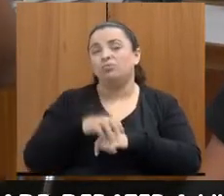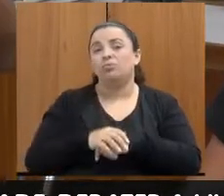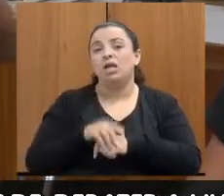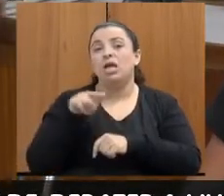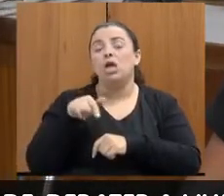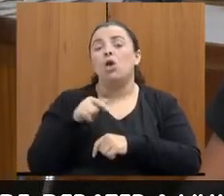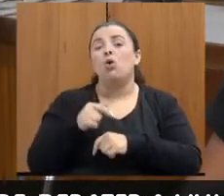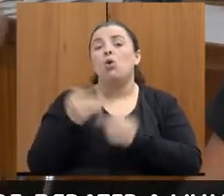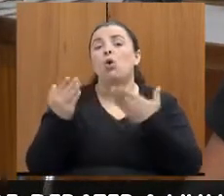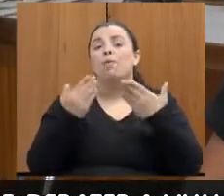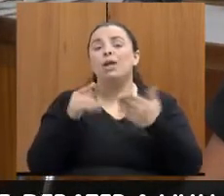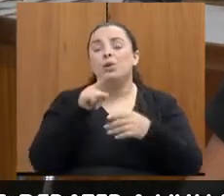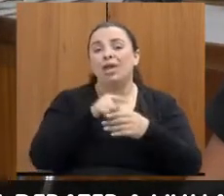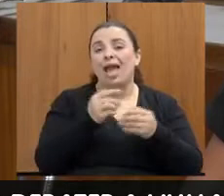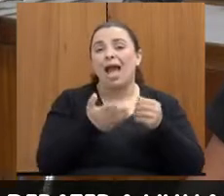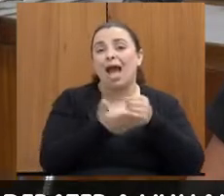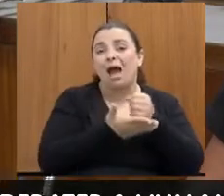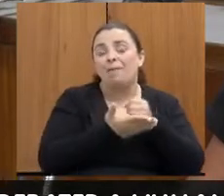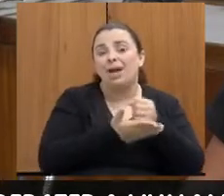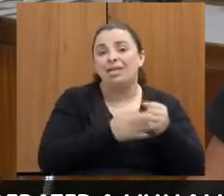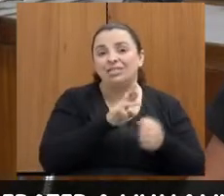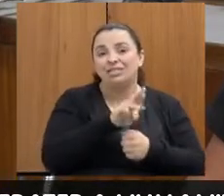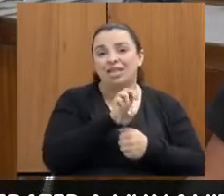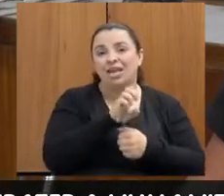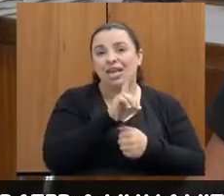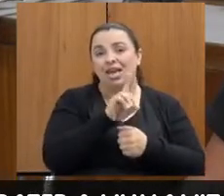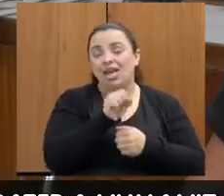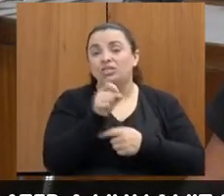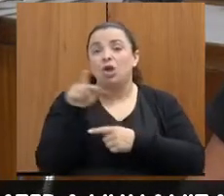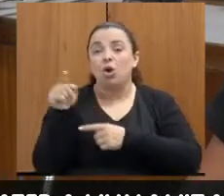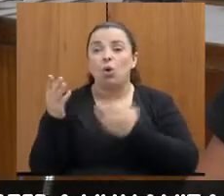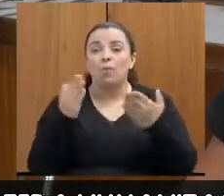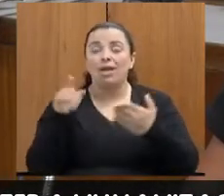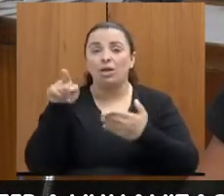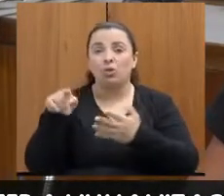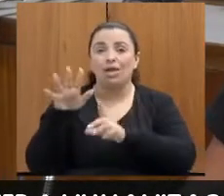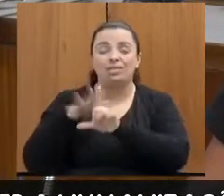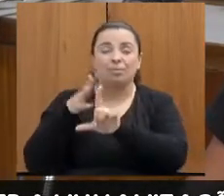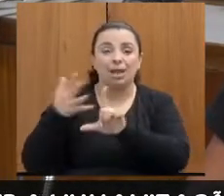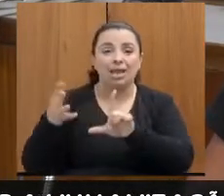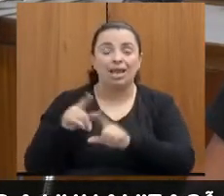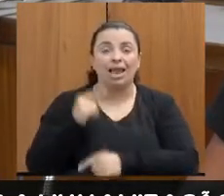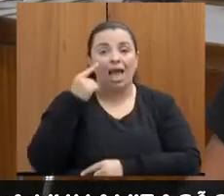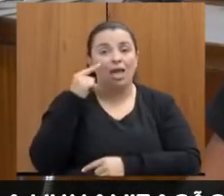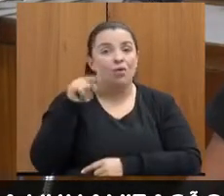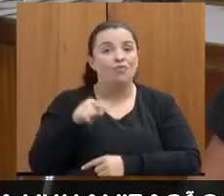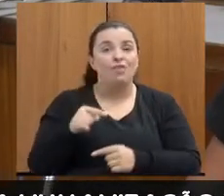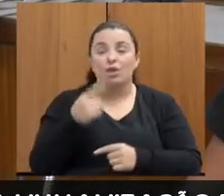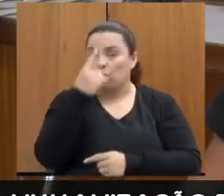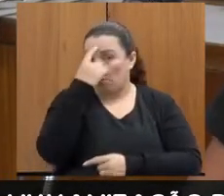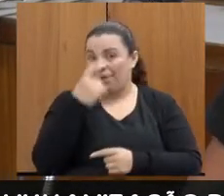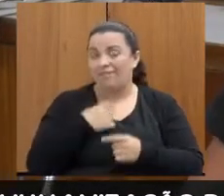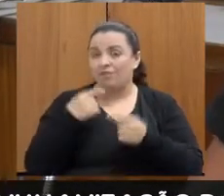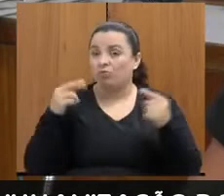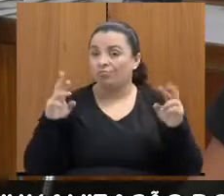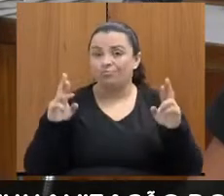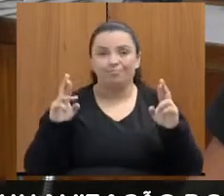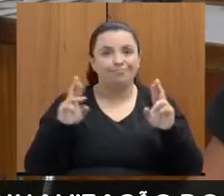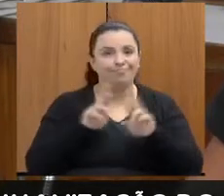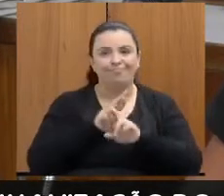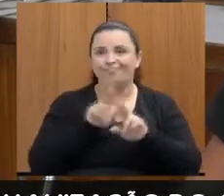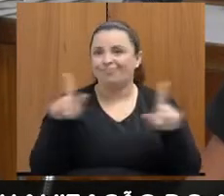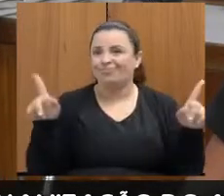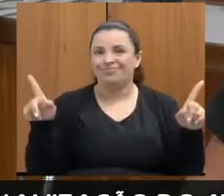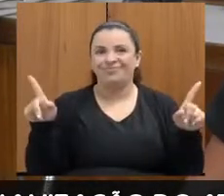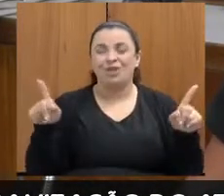com essa planilha daí, para ver se era igual, como que era a diferença. E a gente viu que o perfil era um pouquinho diferente do que era a